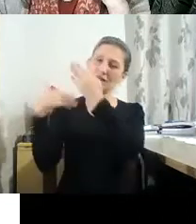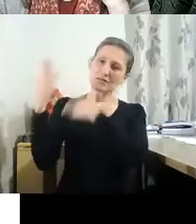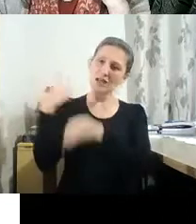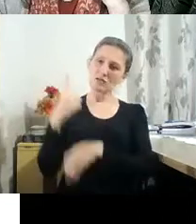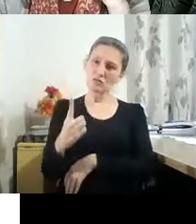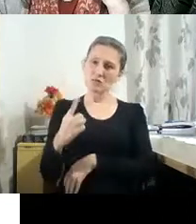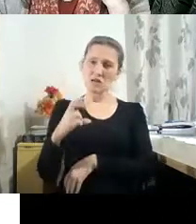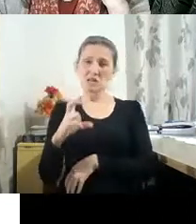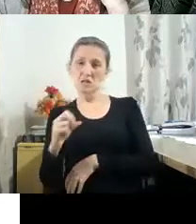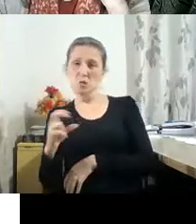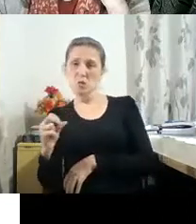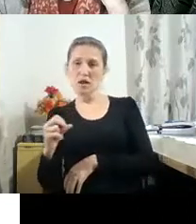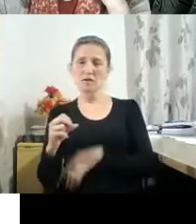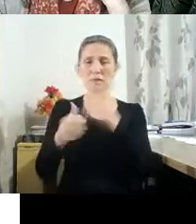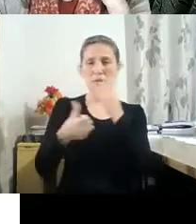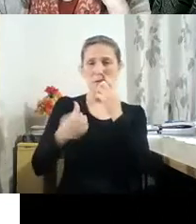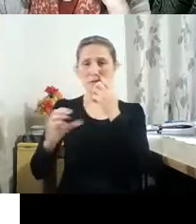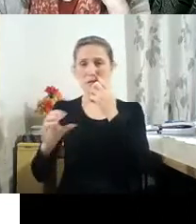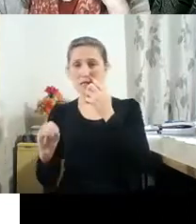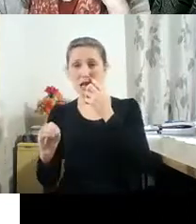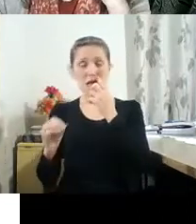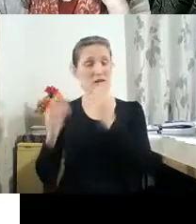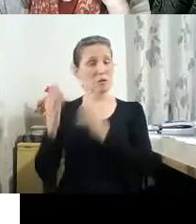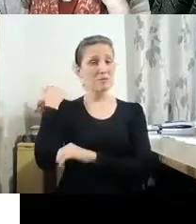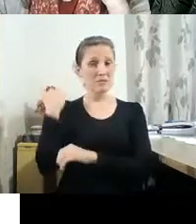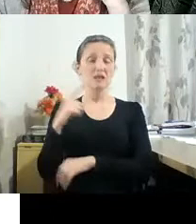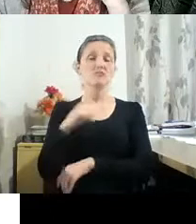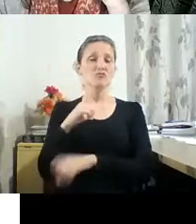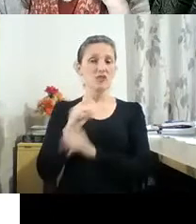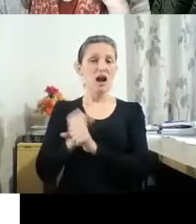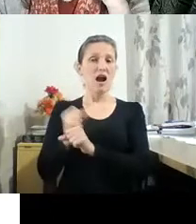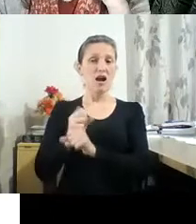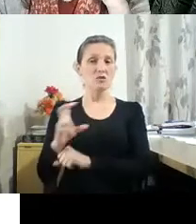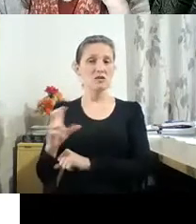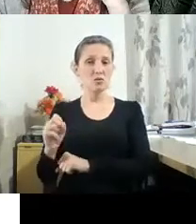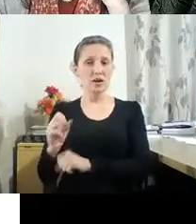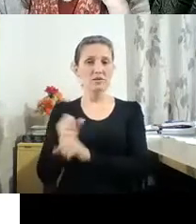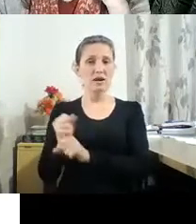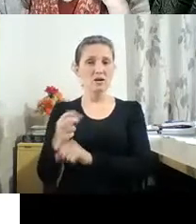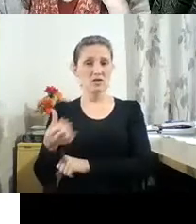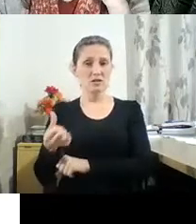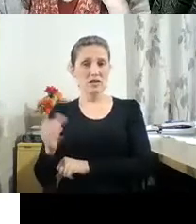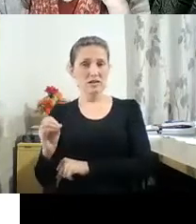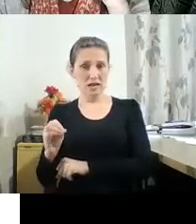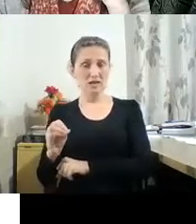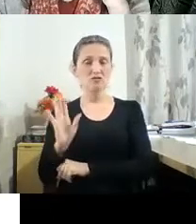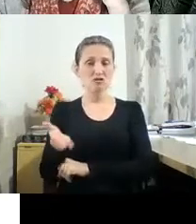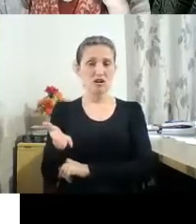nos anos 60, então é impressionante, quanto mais a gente